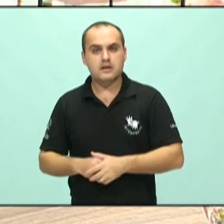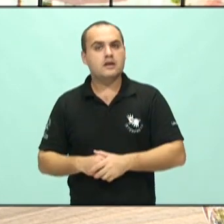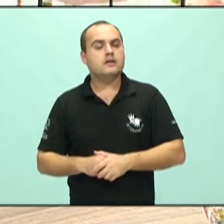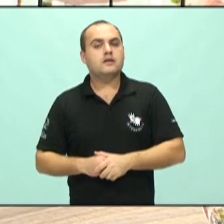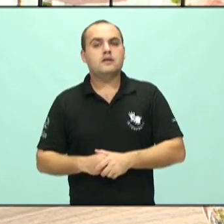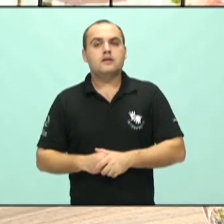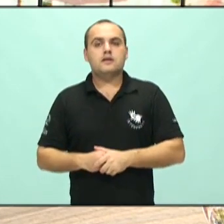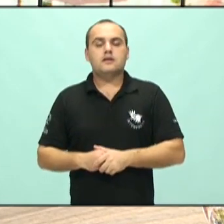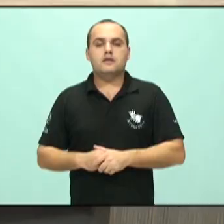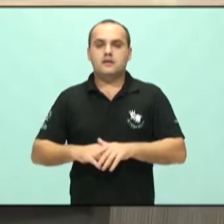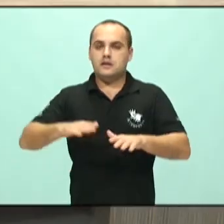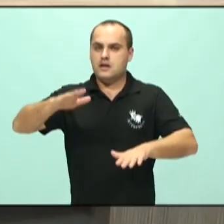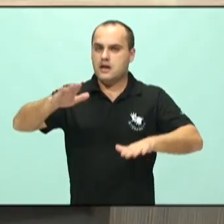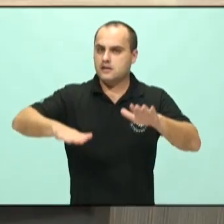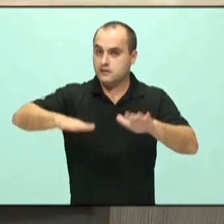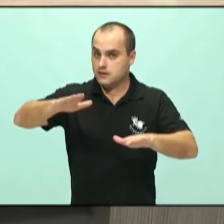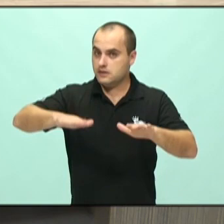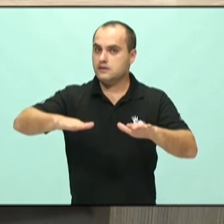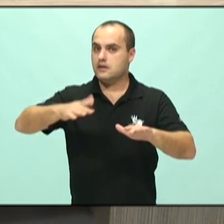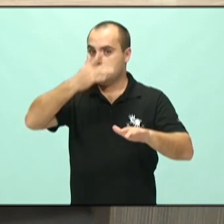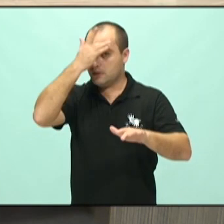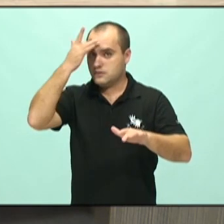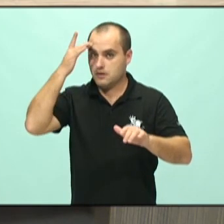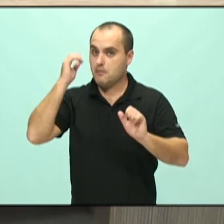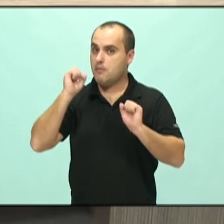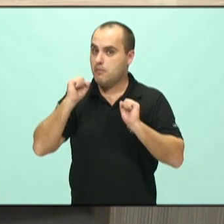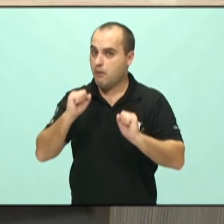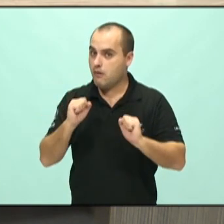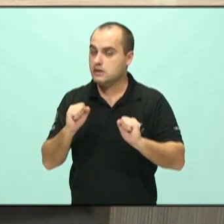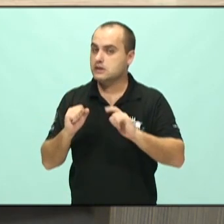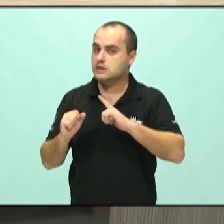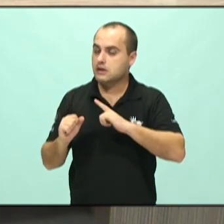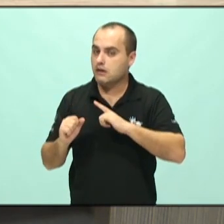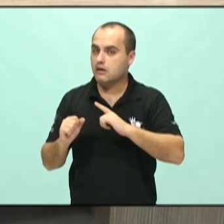ele pode entrar em taxas,